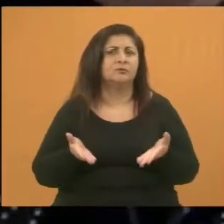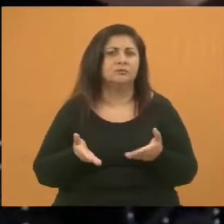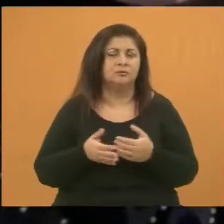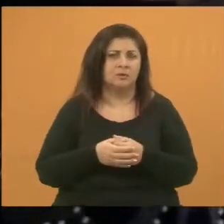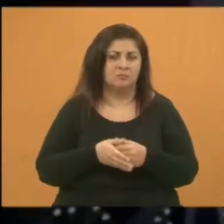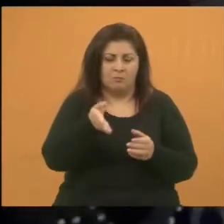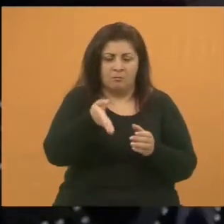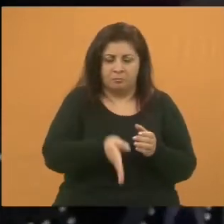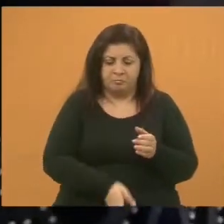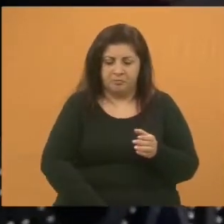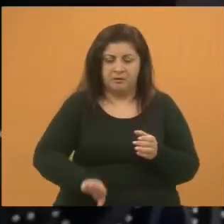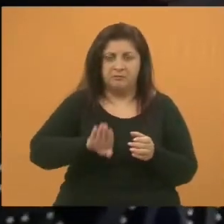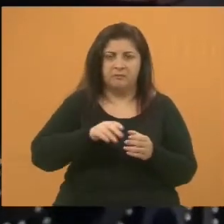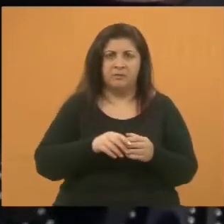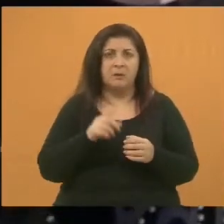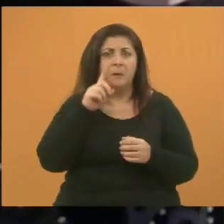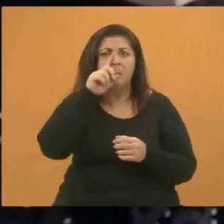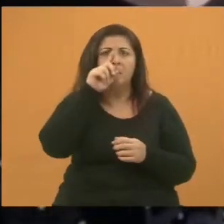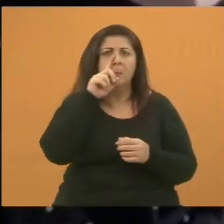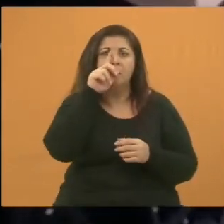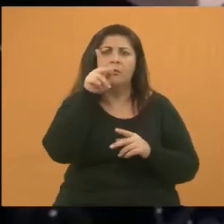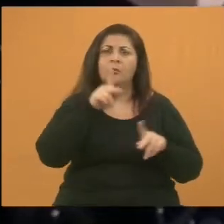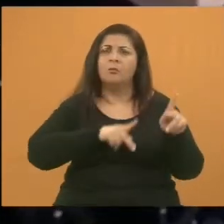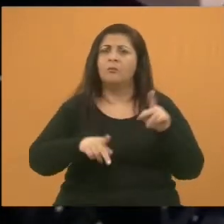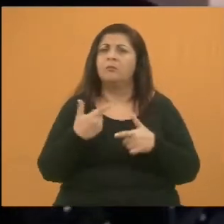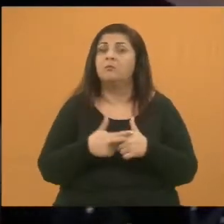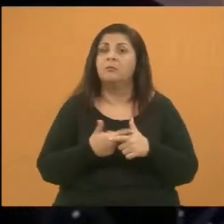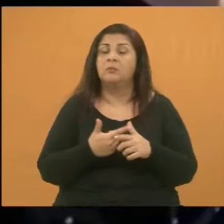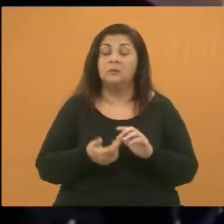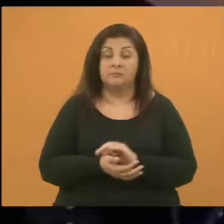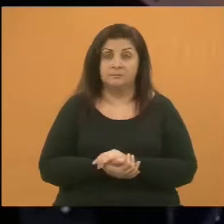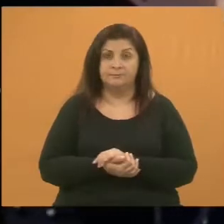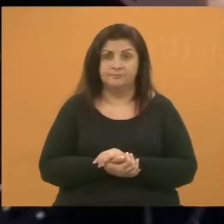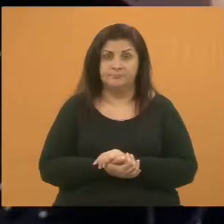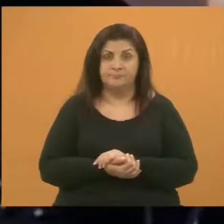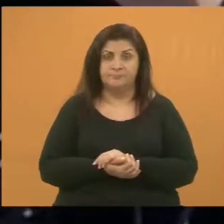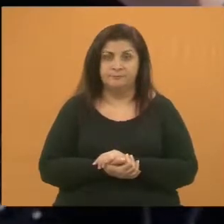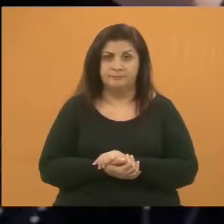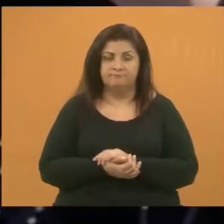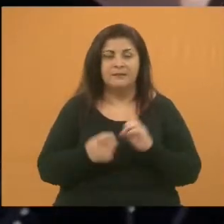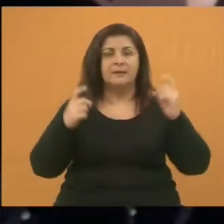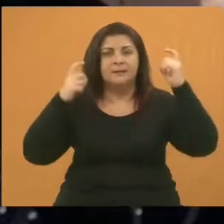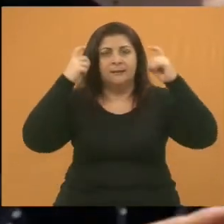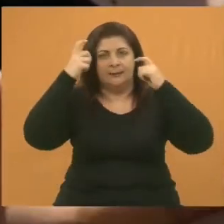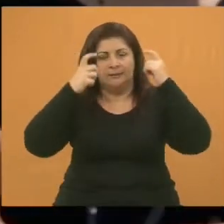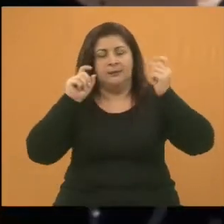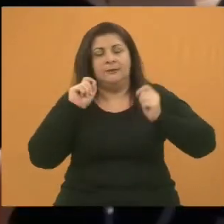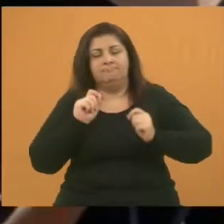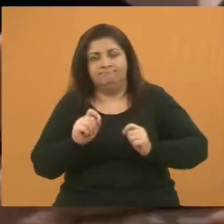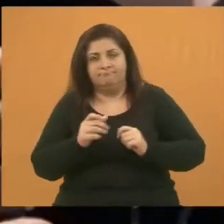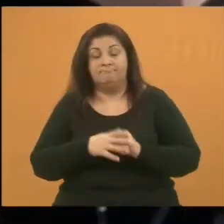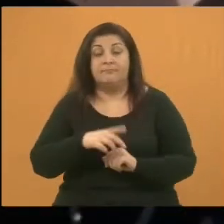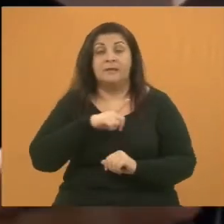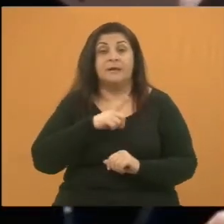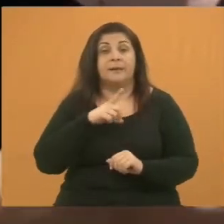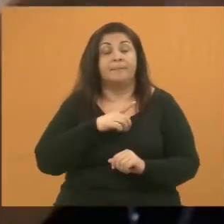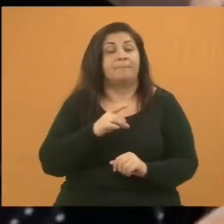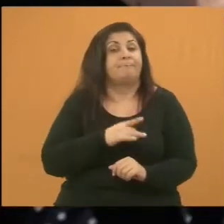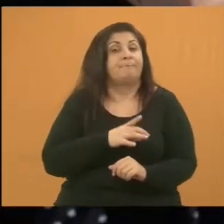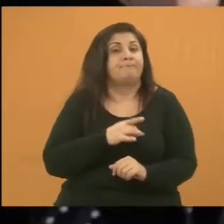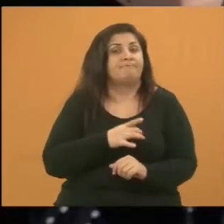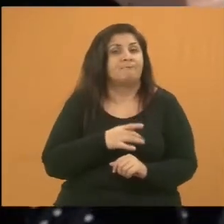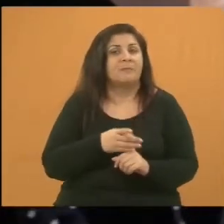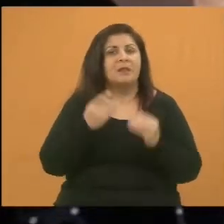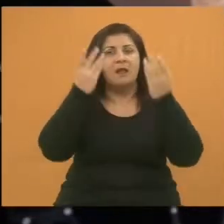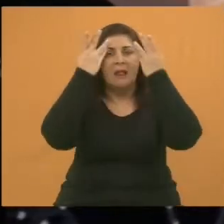aconteceu aqui, que é perigoso para a população, essa valeta aberta. Então, essa preocupação é a seguinte, a gente tem medo dos animais,